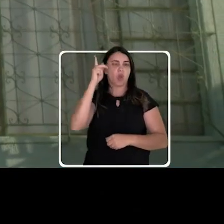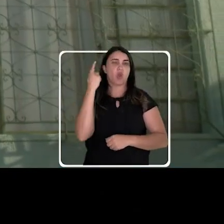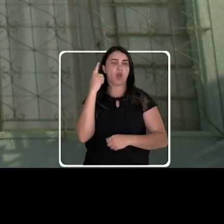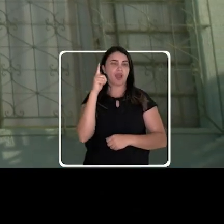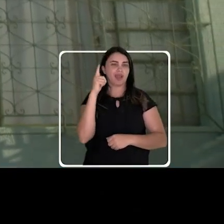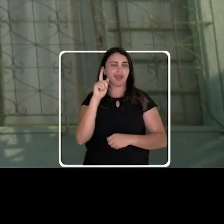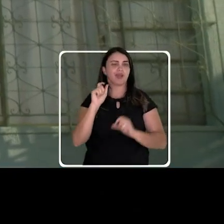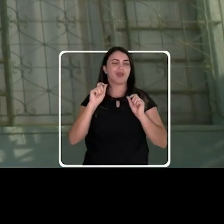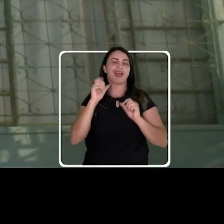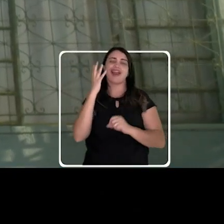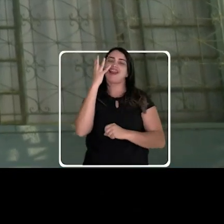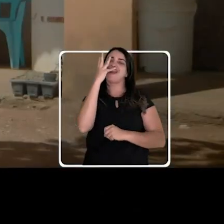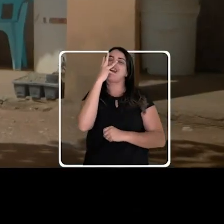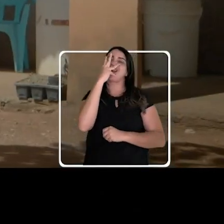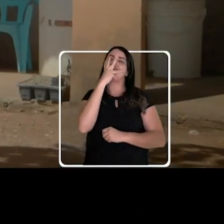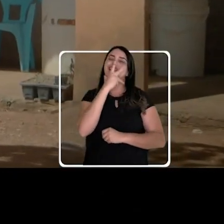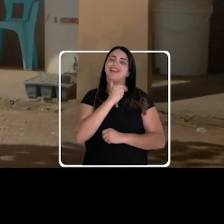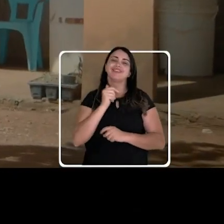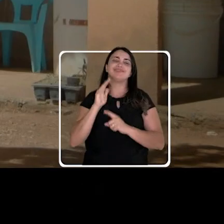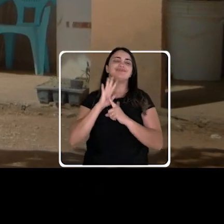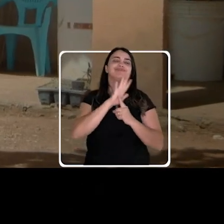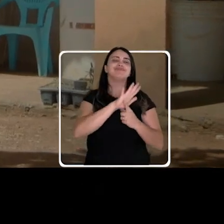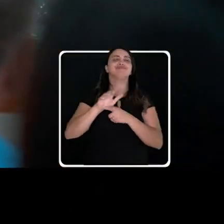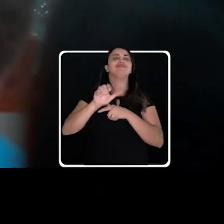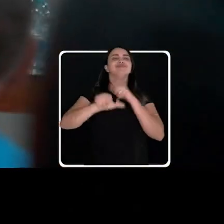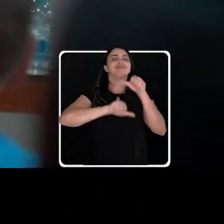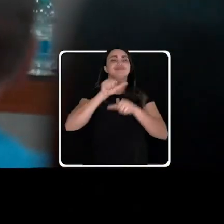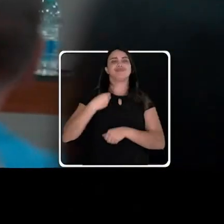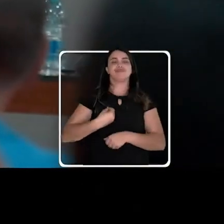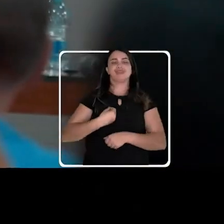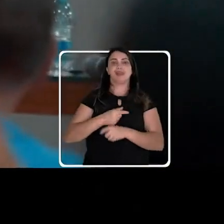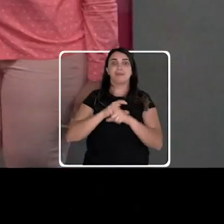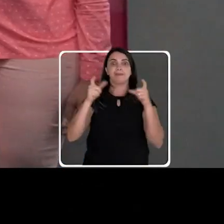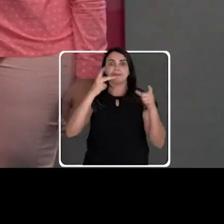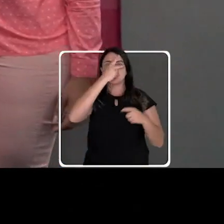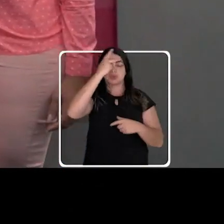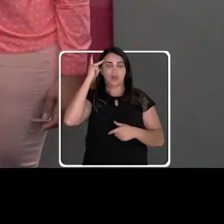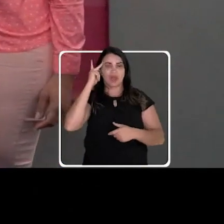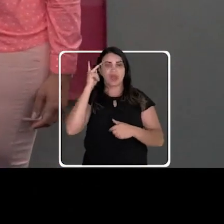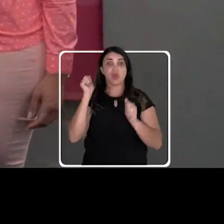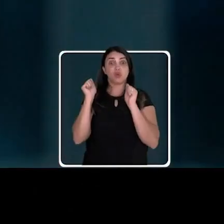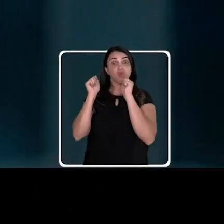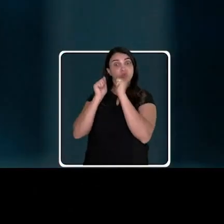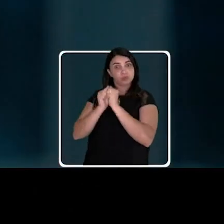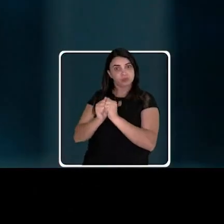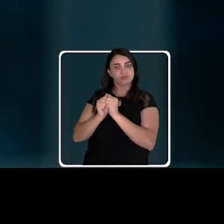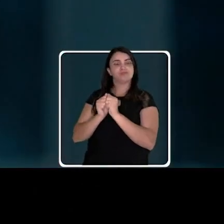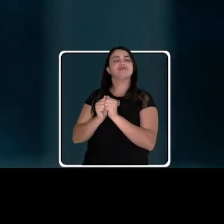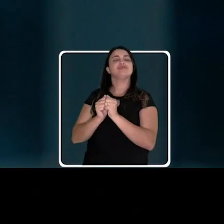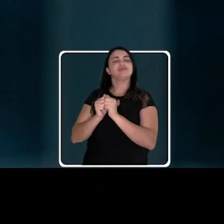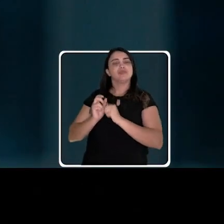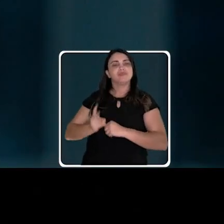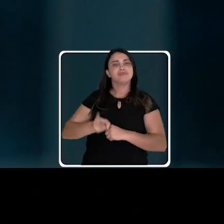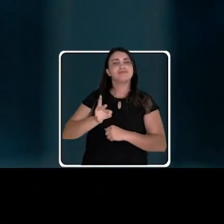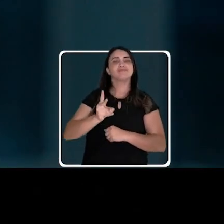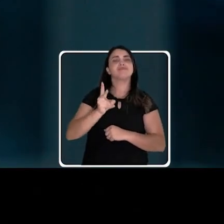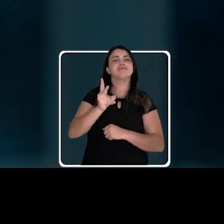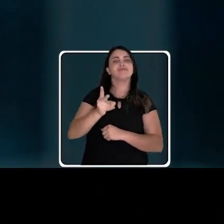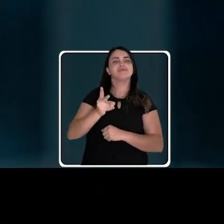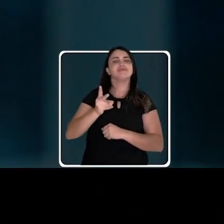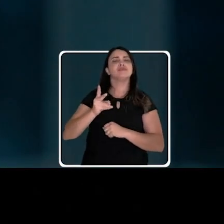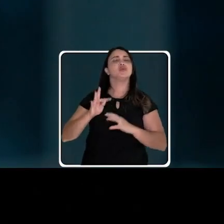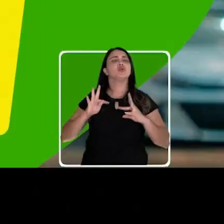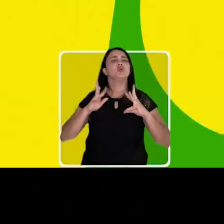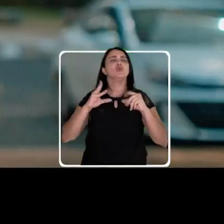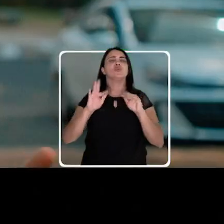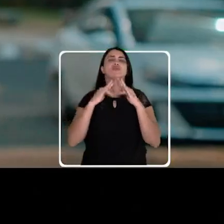Goiânia vai ser transformadora na vida de muita gente. E estou do seu lado pra seguirmos juntos por todas as famílias da